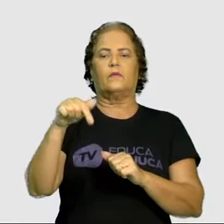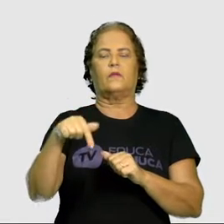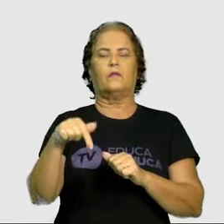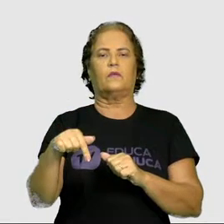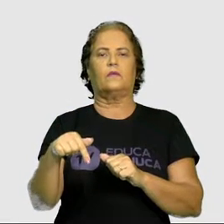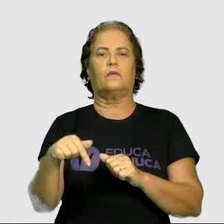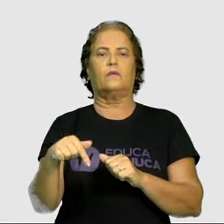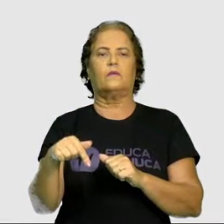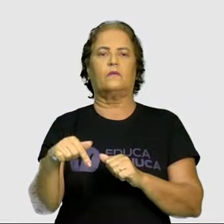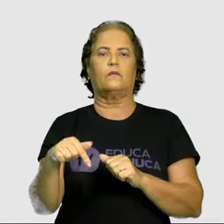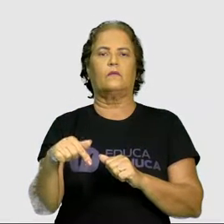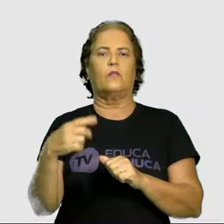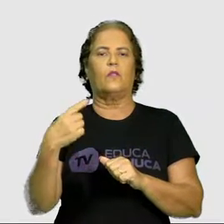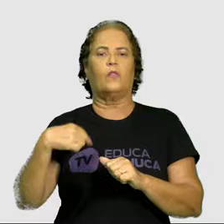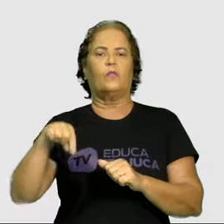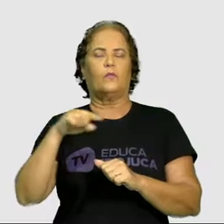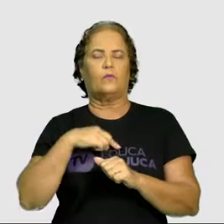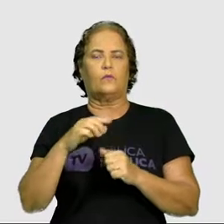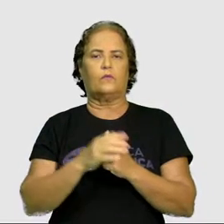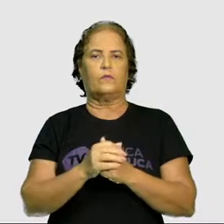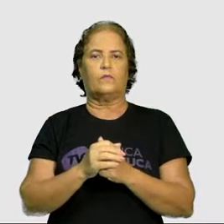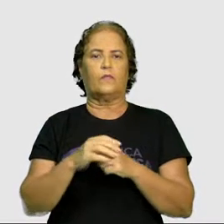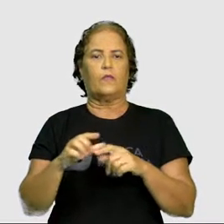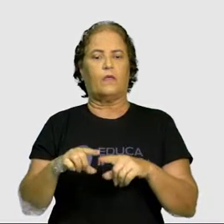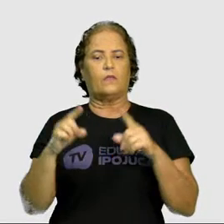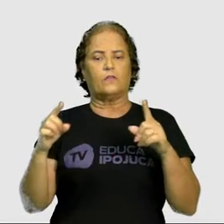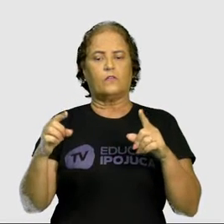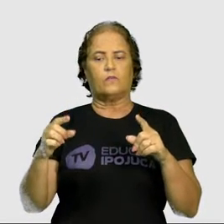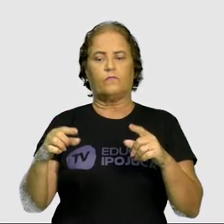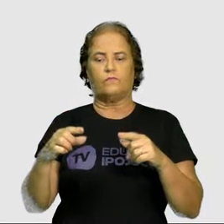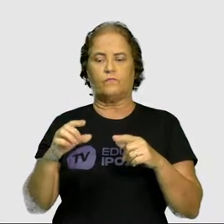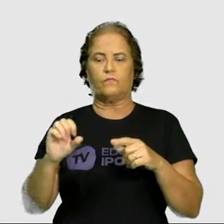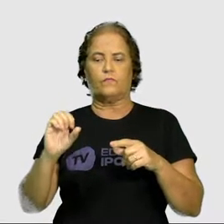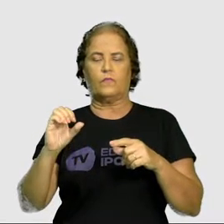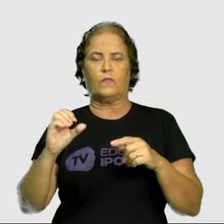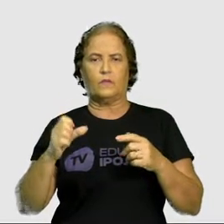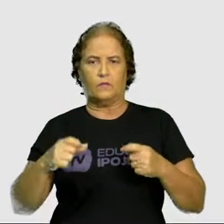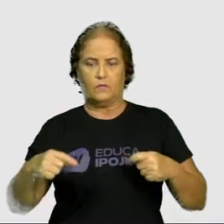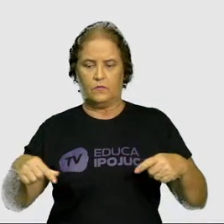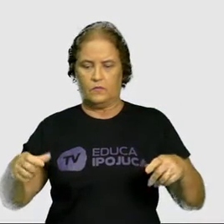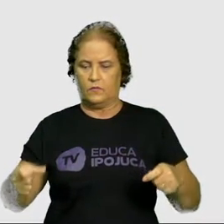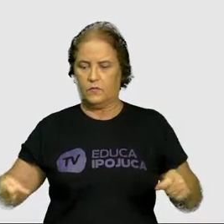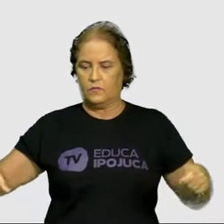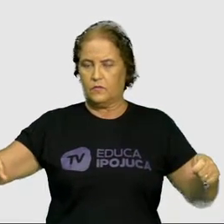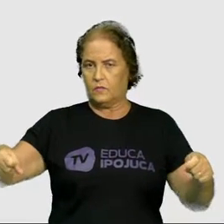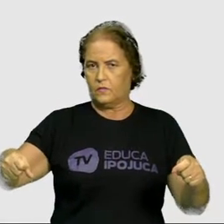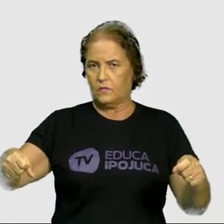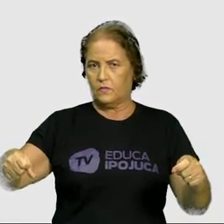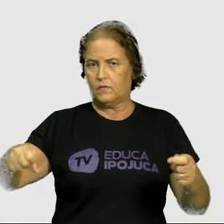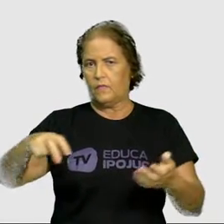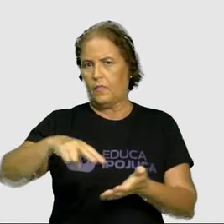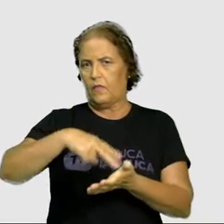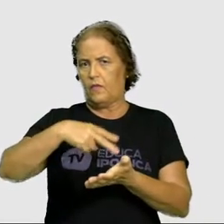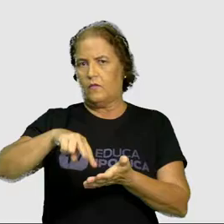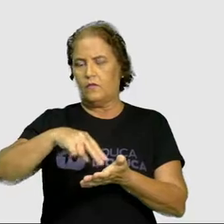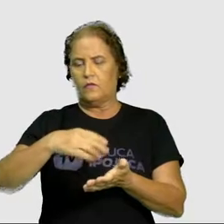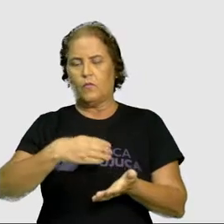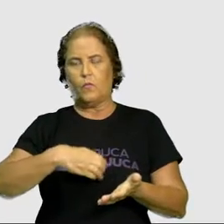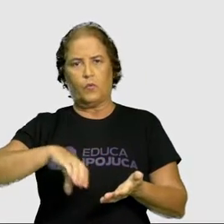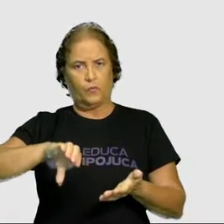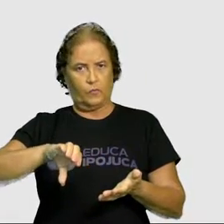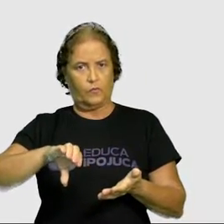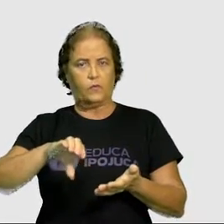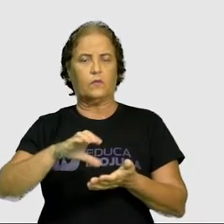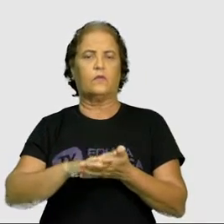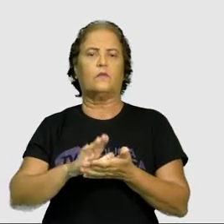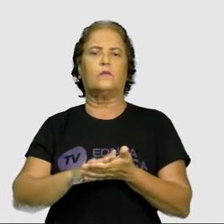Já a ciranda era uma brincadeira, ó, uma dança do povo português. Então, é de descendência portuguesa